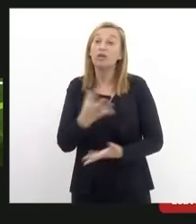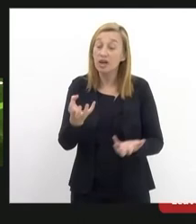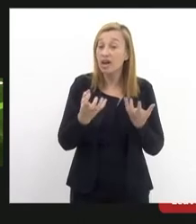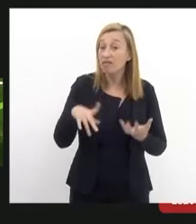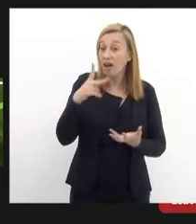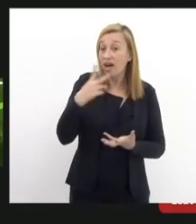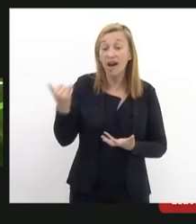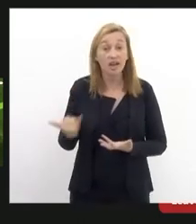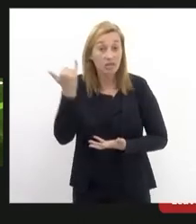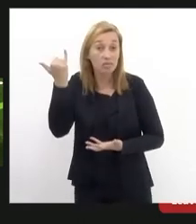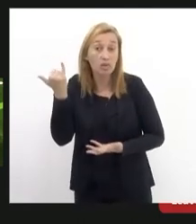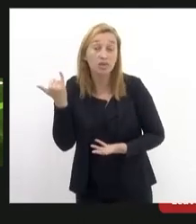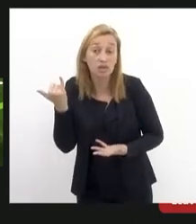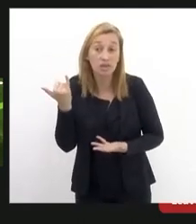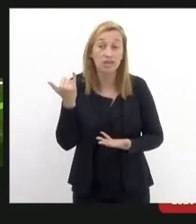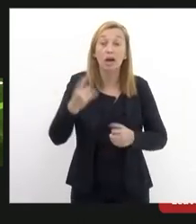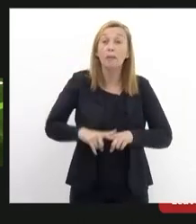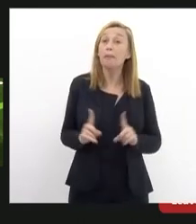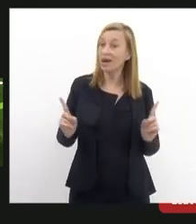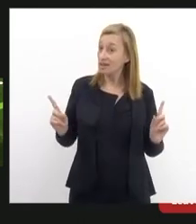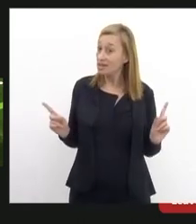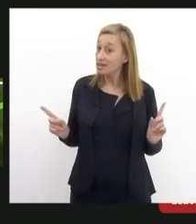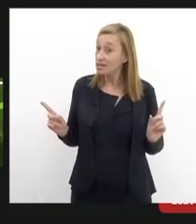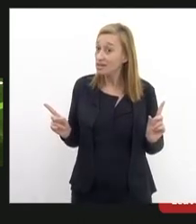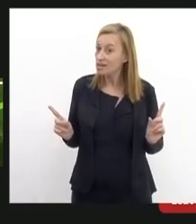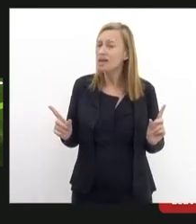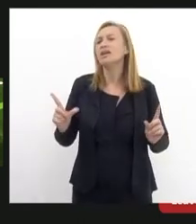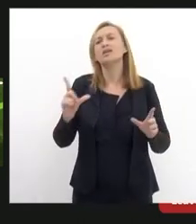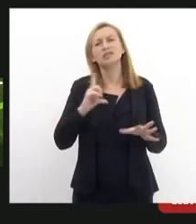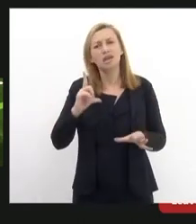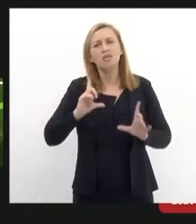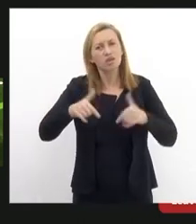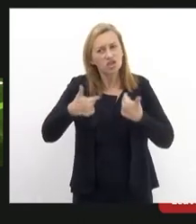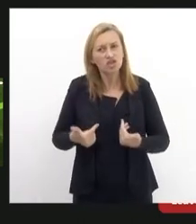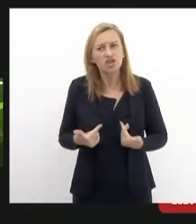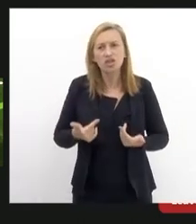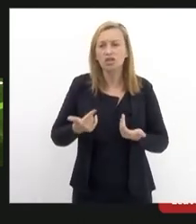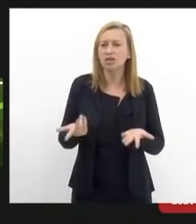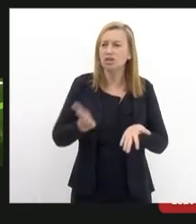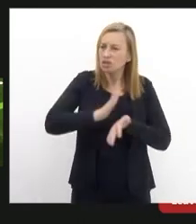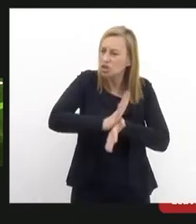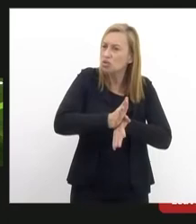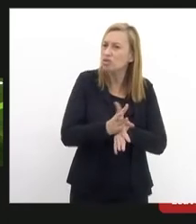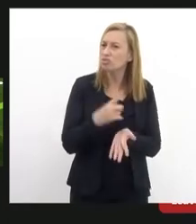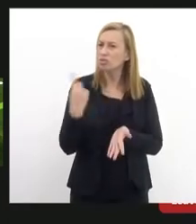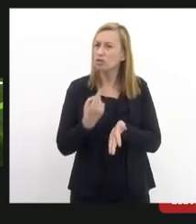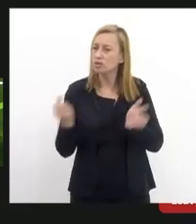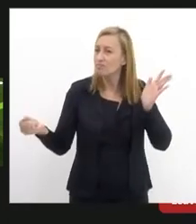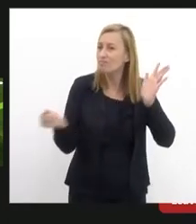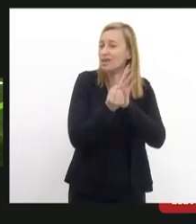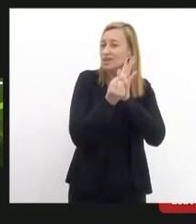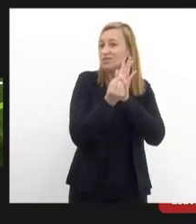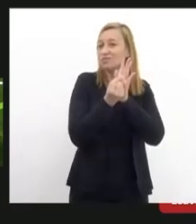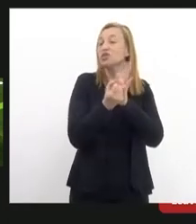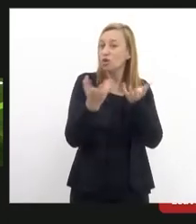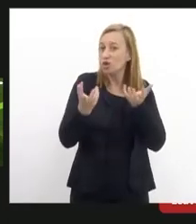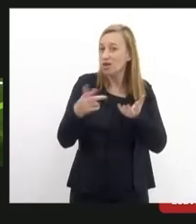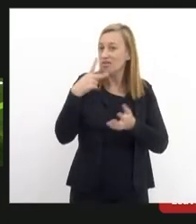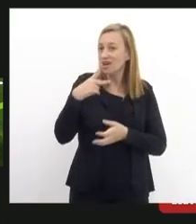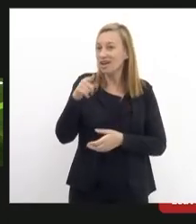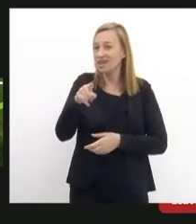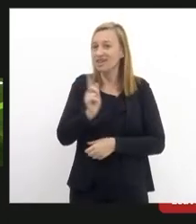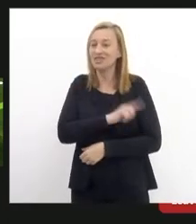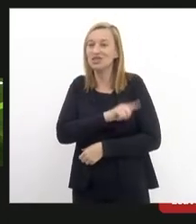não pode desdobrar e aprofundar mas tem um operativo gente de destruição ao nosso patrimônio e eu quero colocar aí a